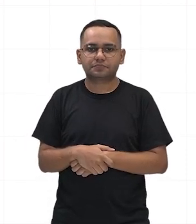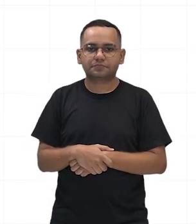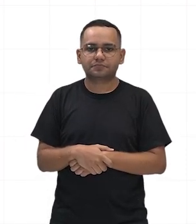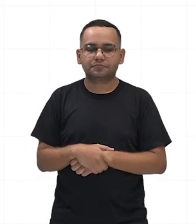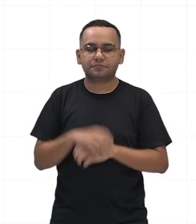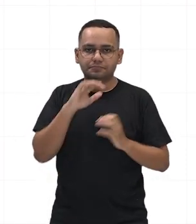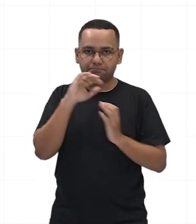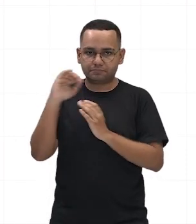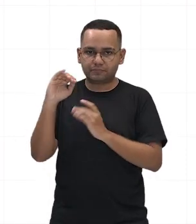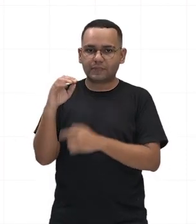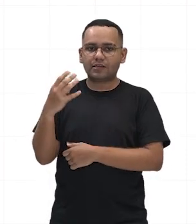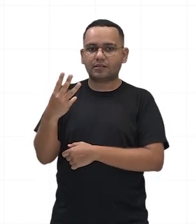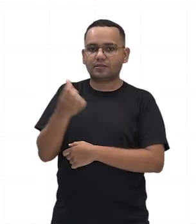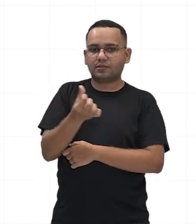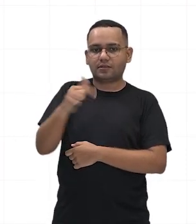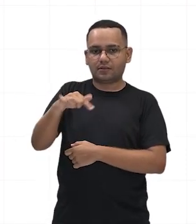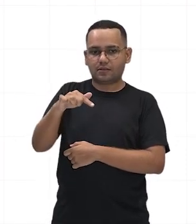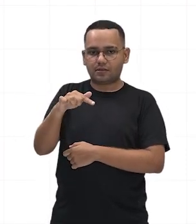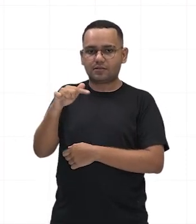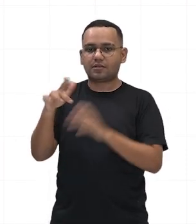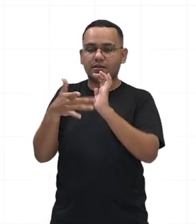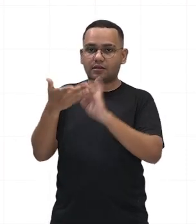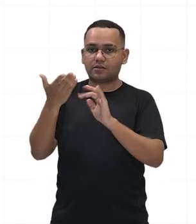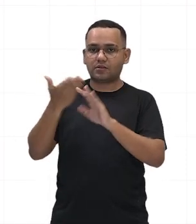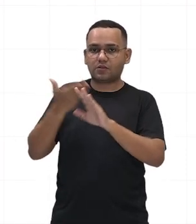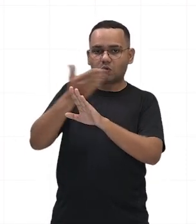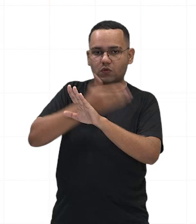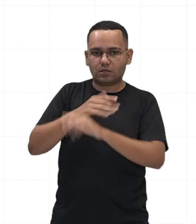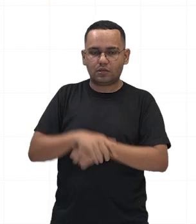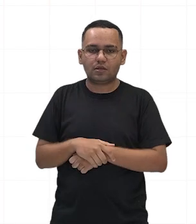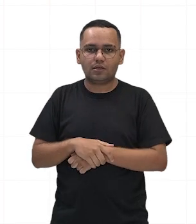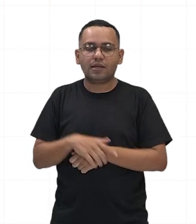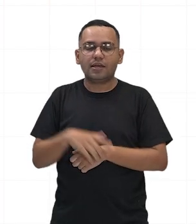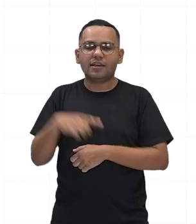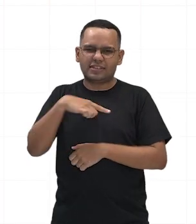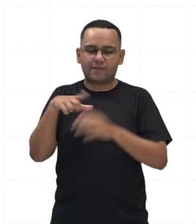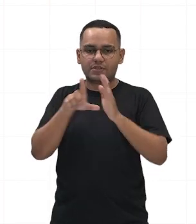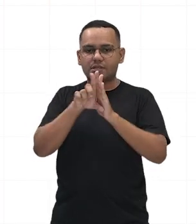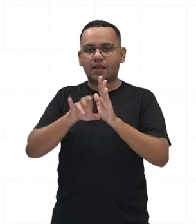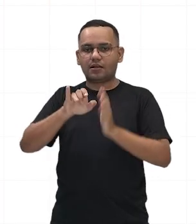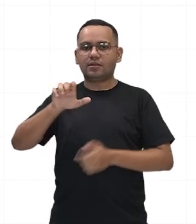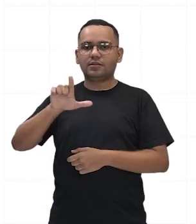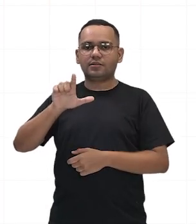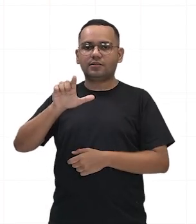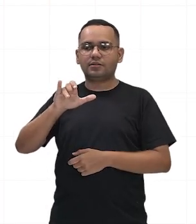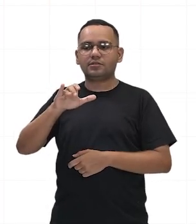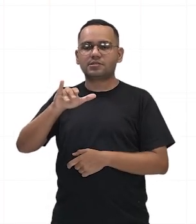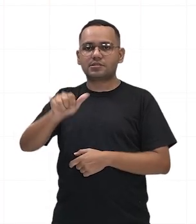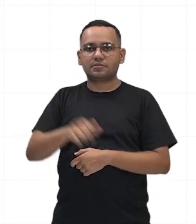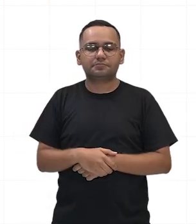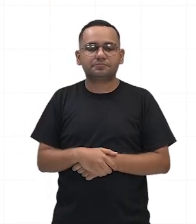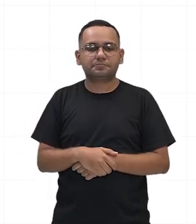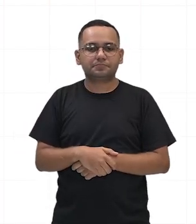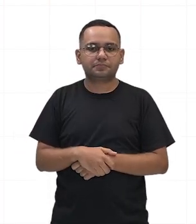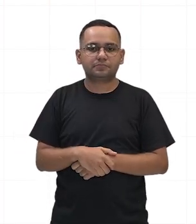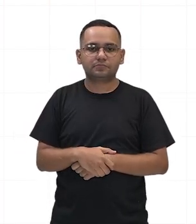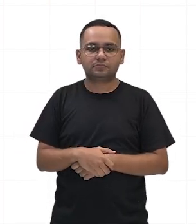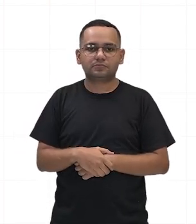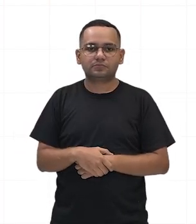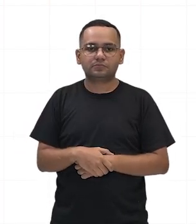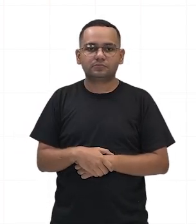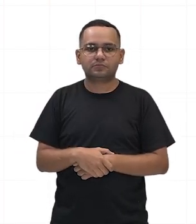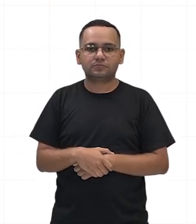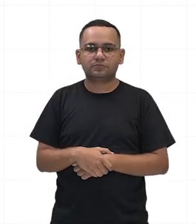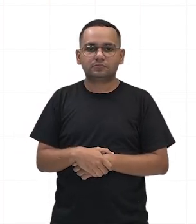Em 367 a.C., teve a lei Licínia. O era essa lei? Era uma lei que obrigava, a cada